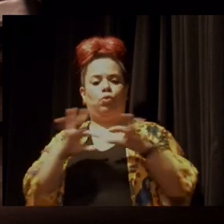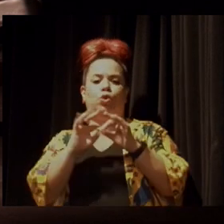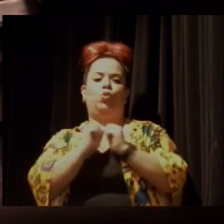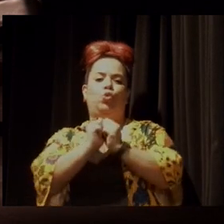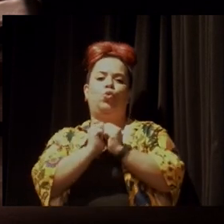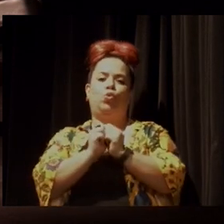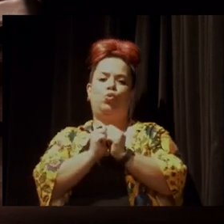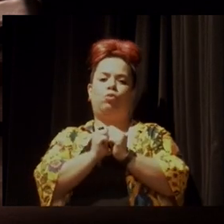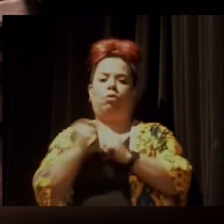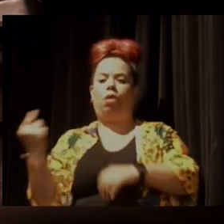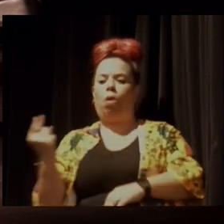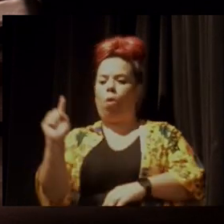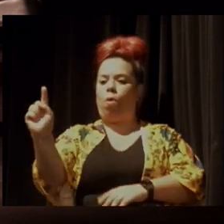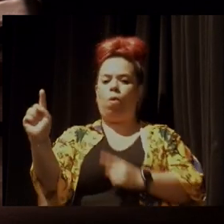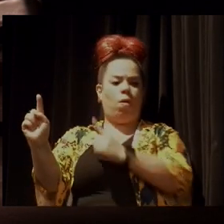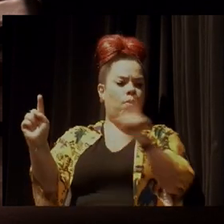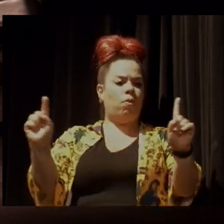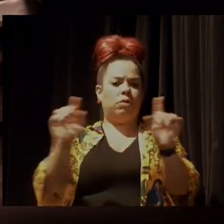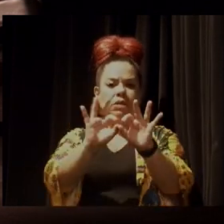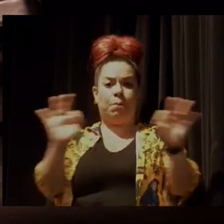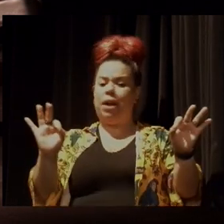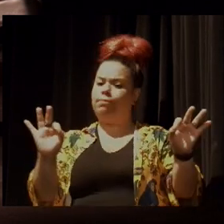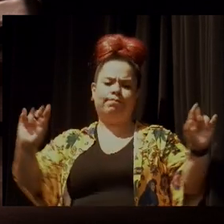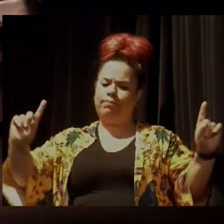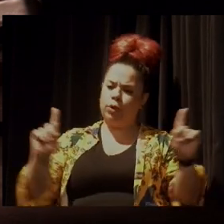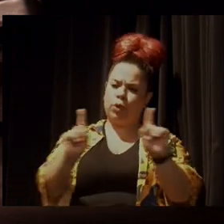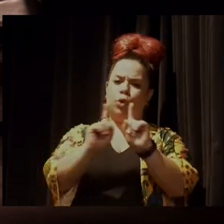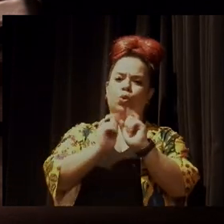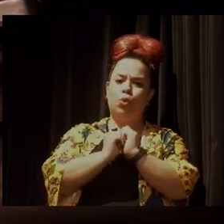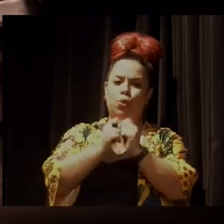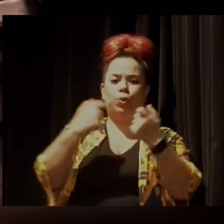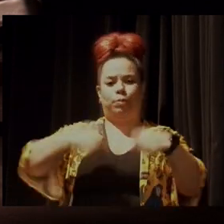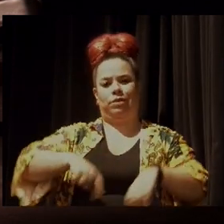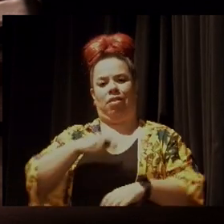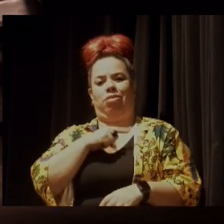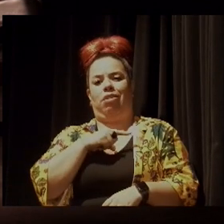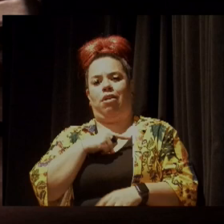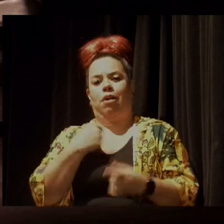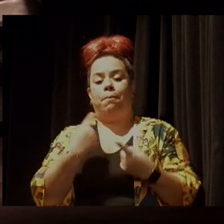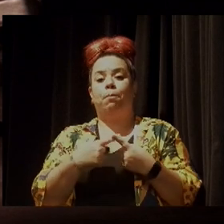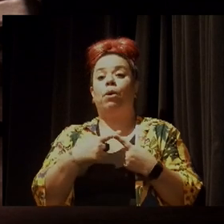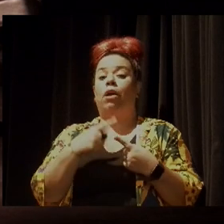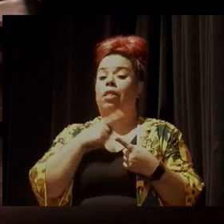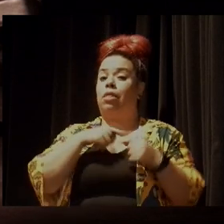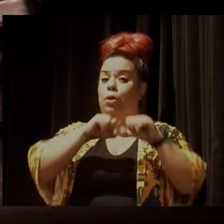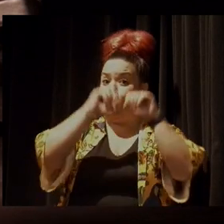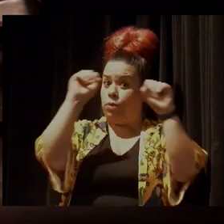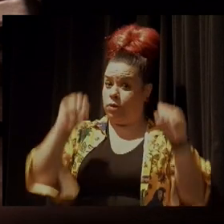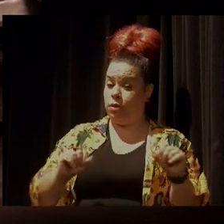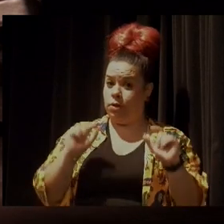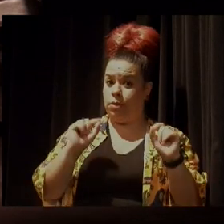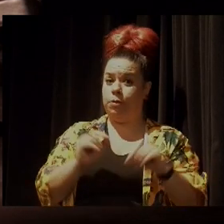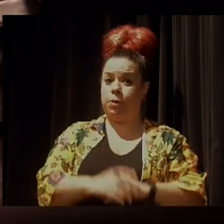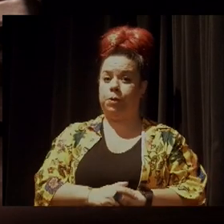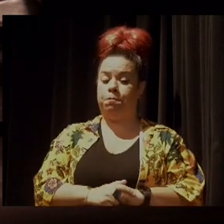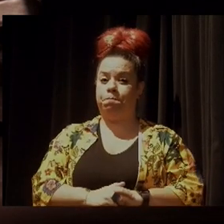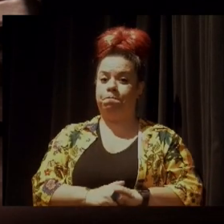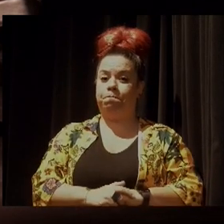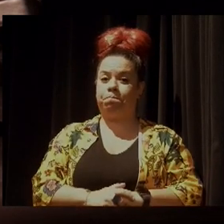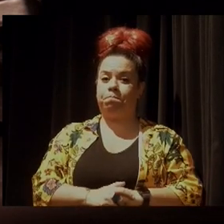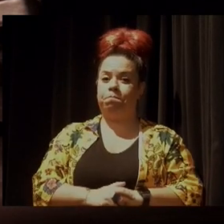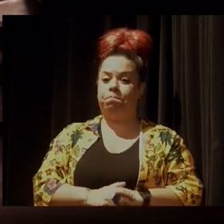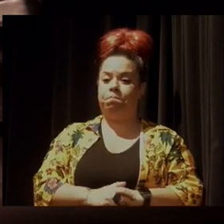construção é coletiva, já que existe um sistema todo tão